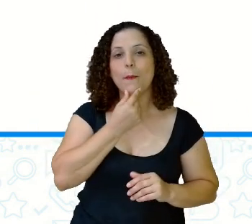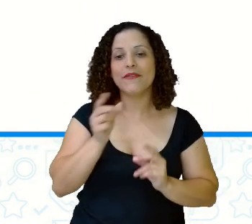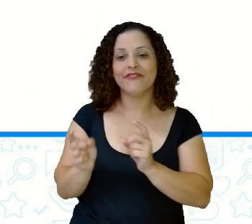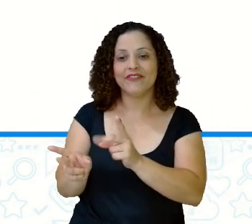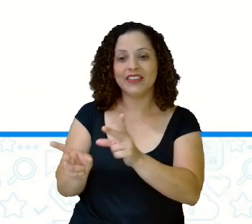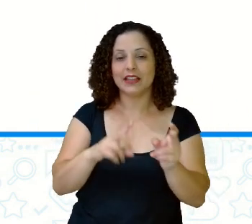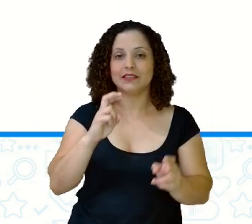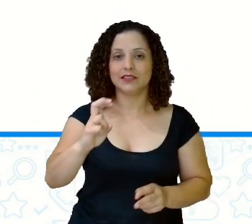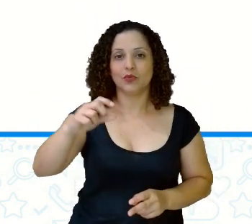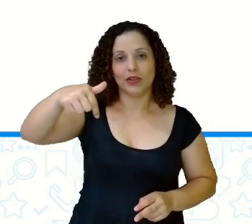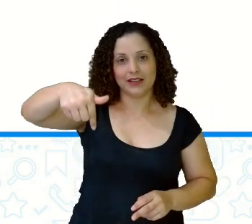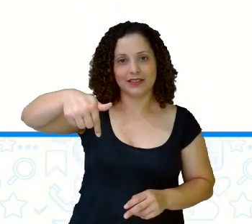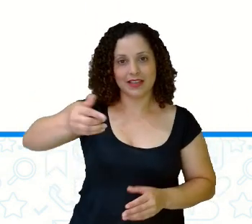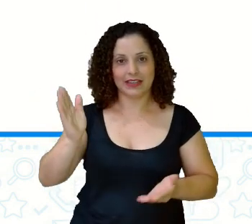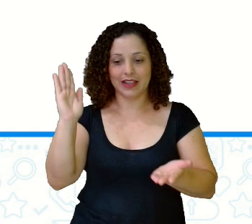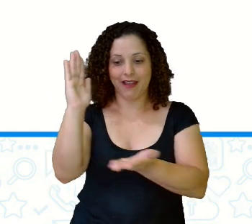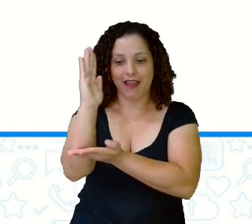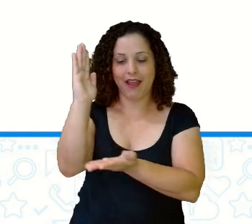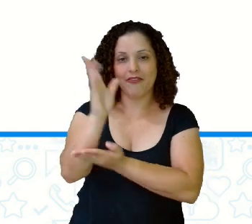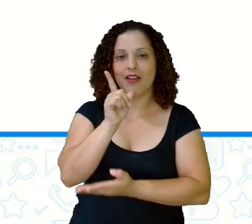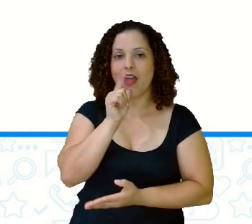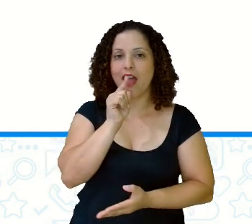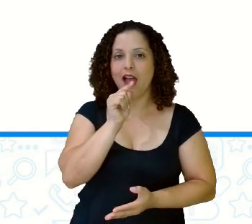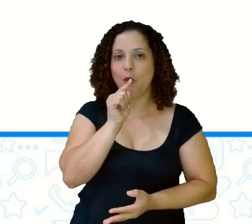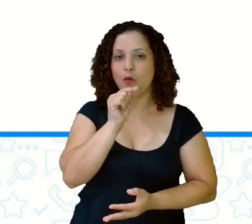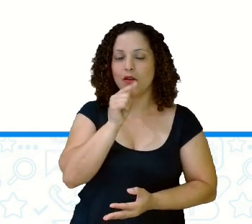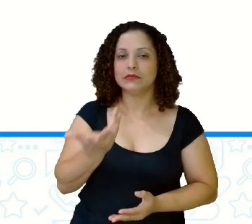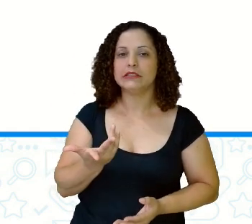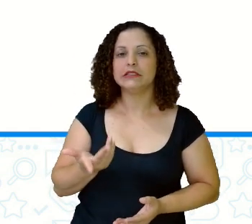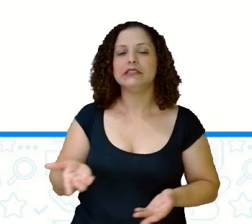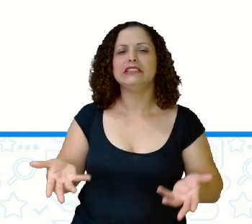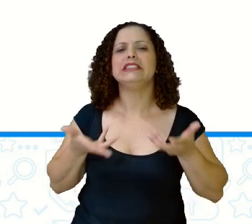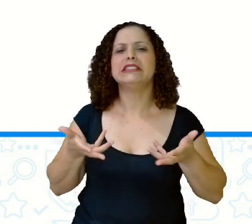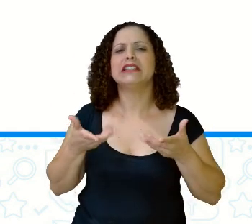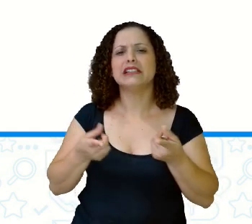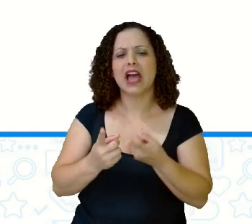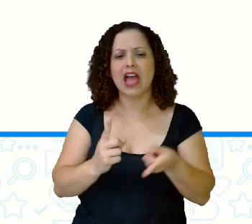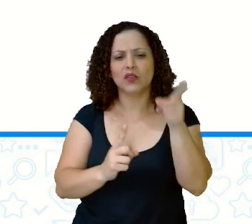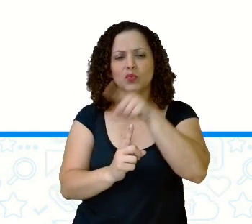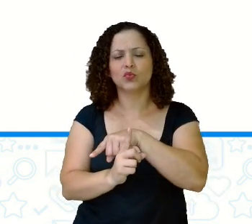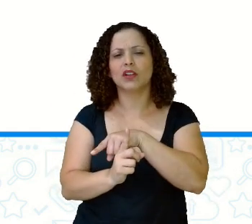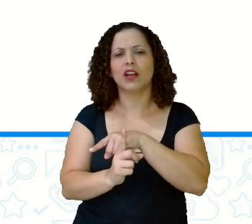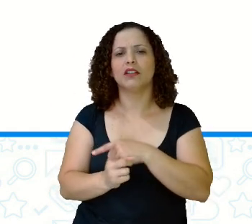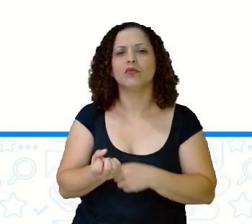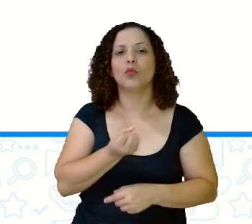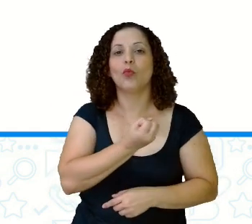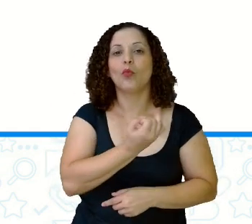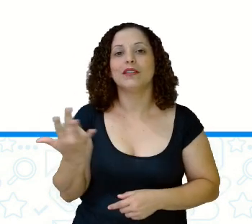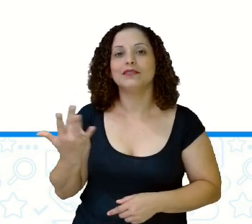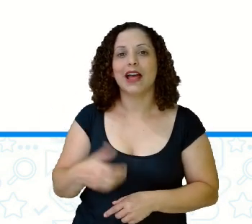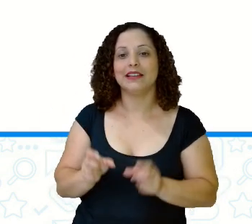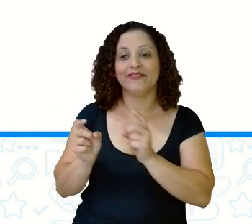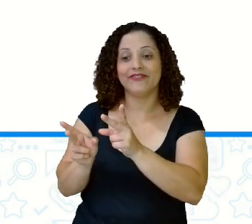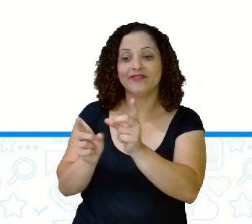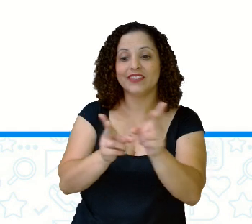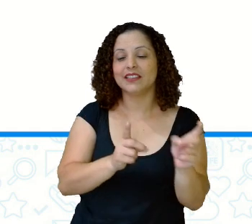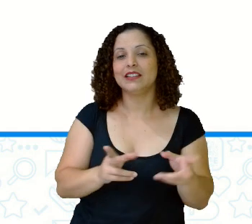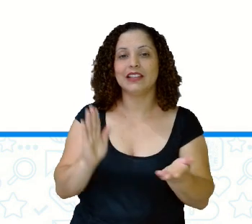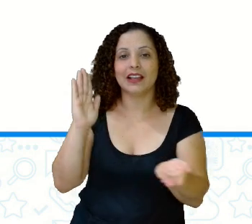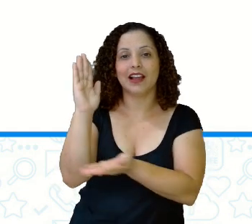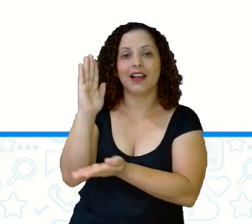água mineral Se eu quisesse Arredondar Essa quantidade Quantas garrafas De água mineral Foram vendidas